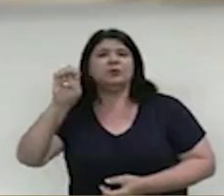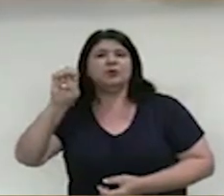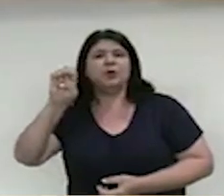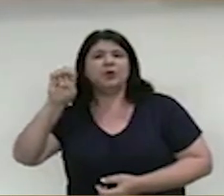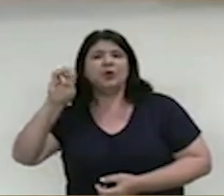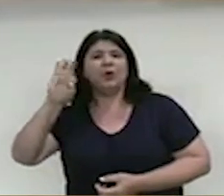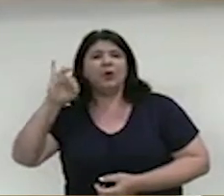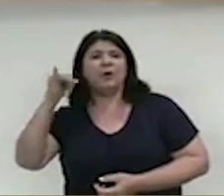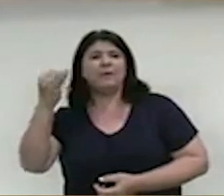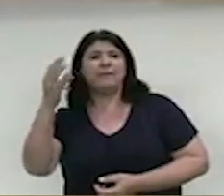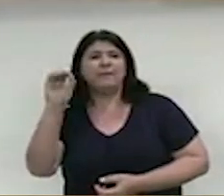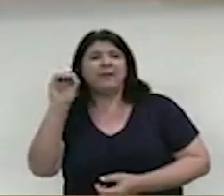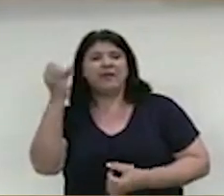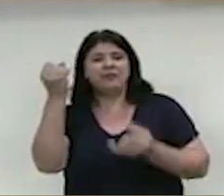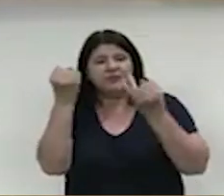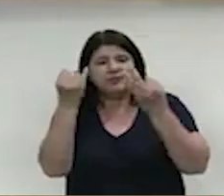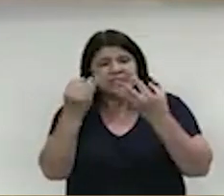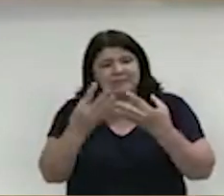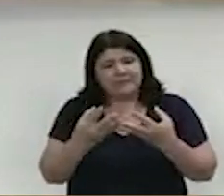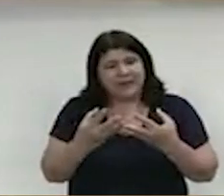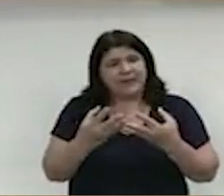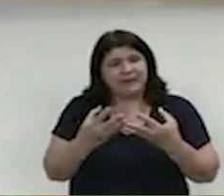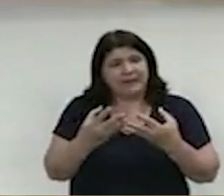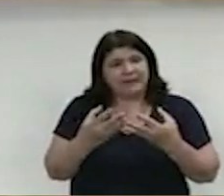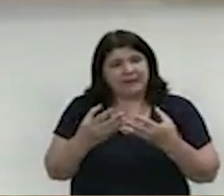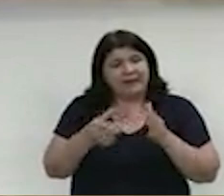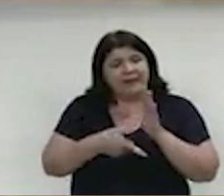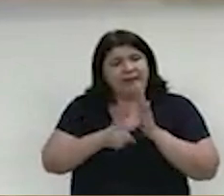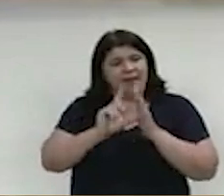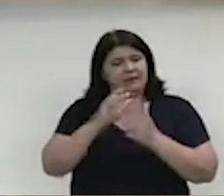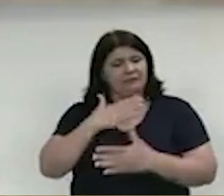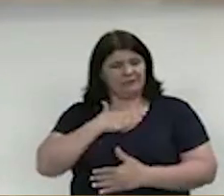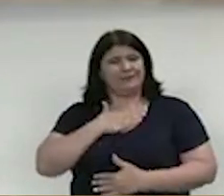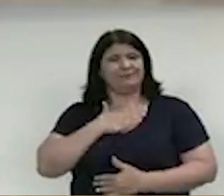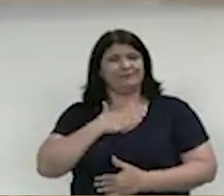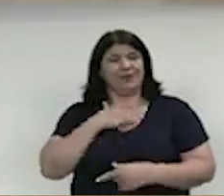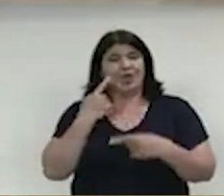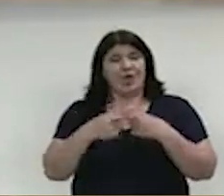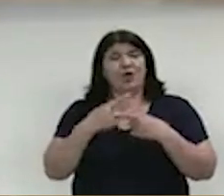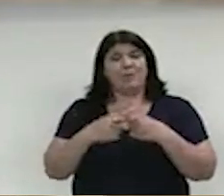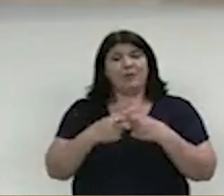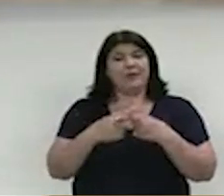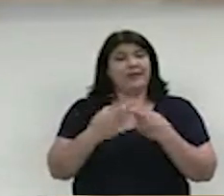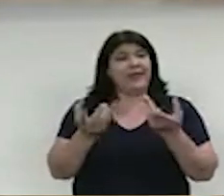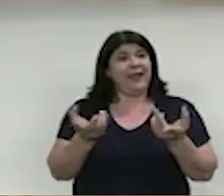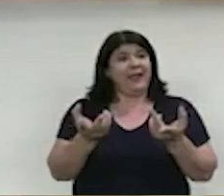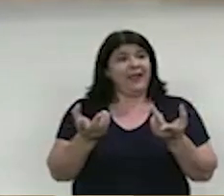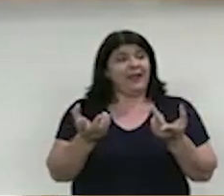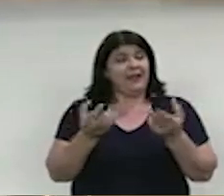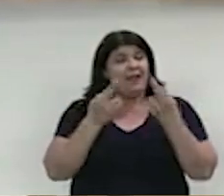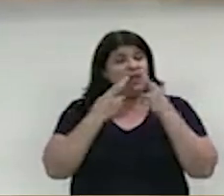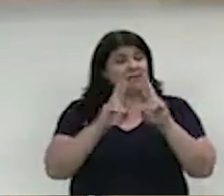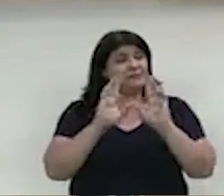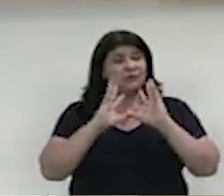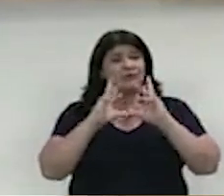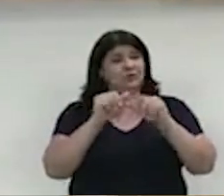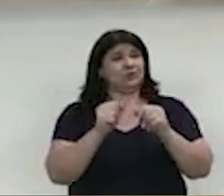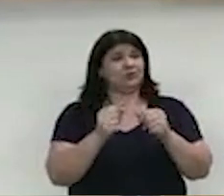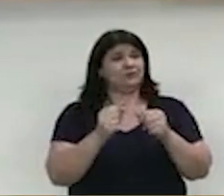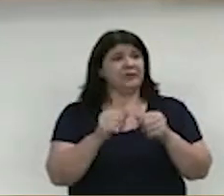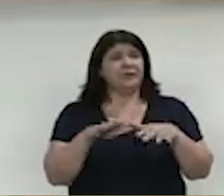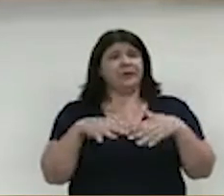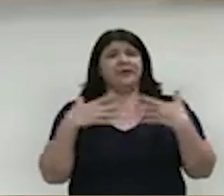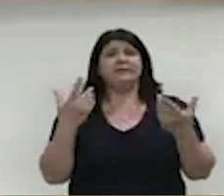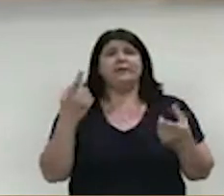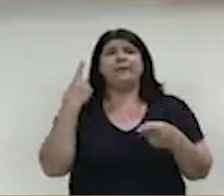que consegue trazer as respostas dos requerimentos, né? E aí a gente fica assim, entendeu? O porquê, então, votar